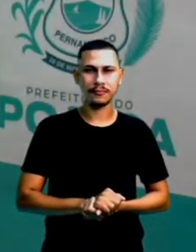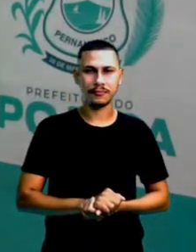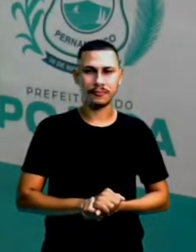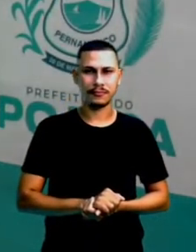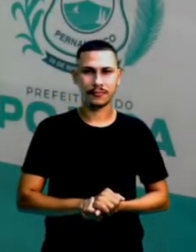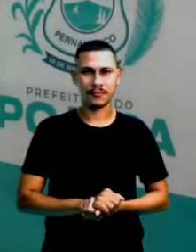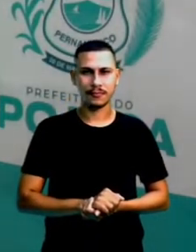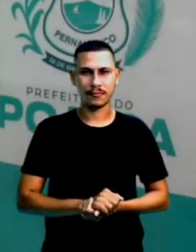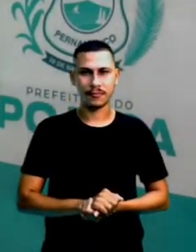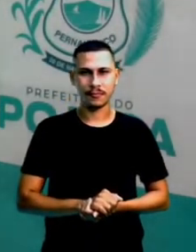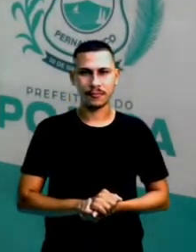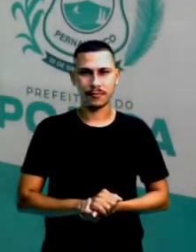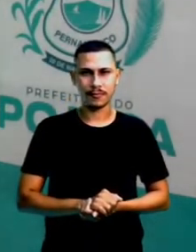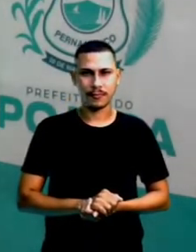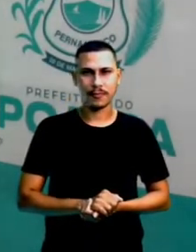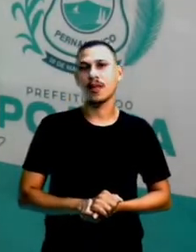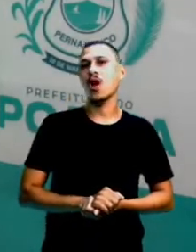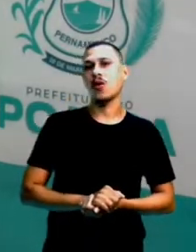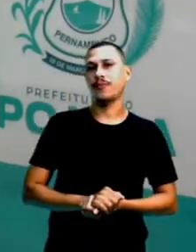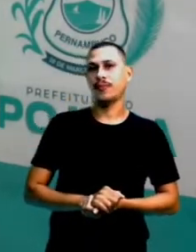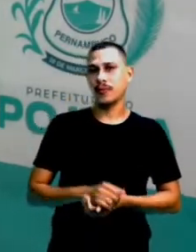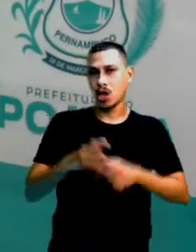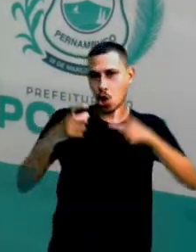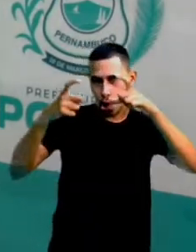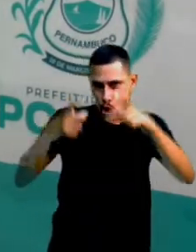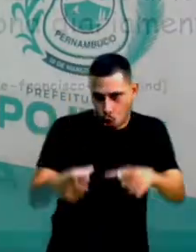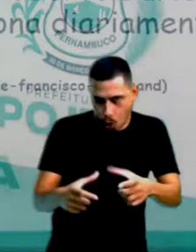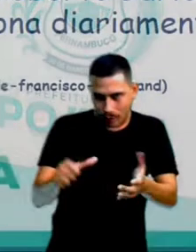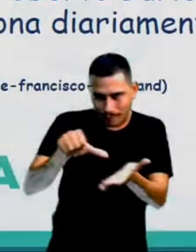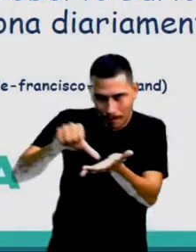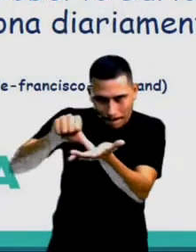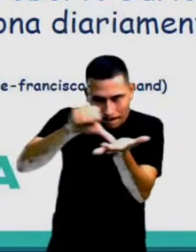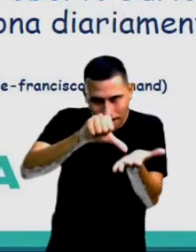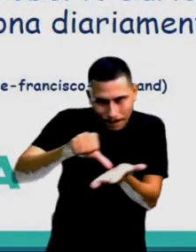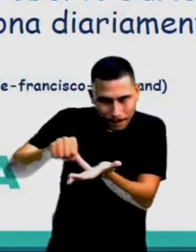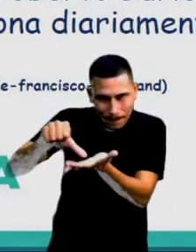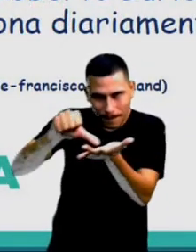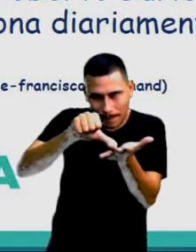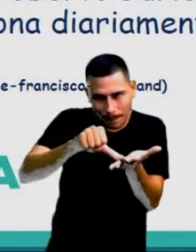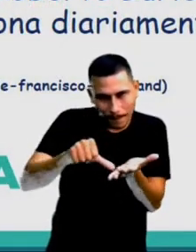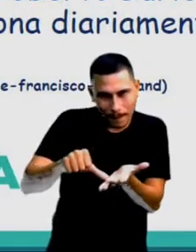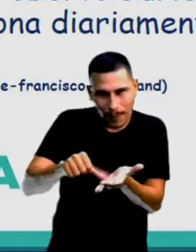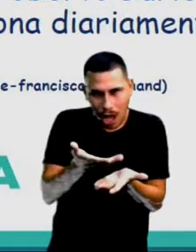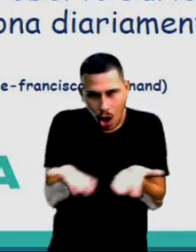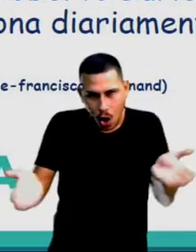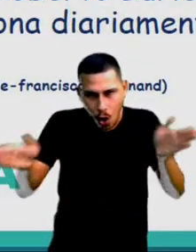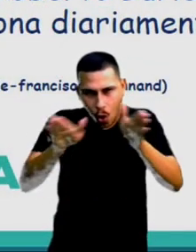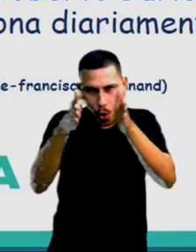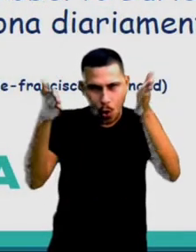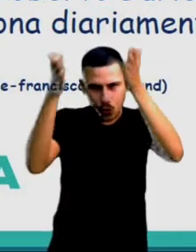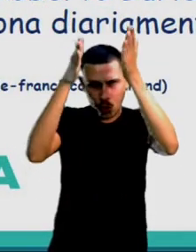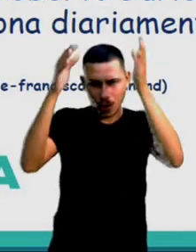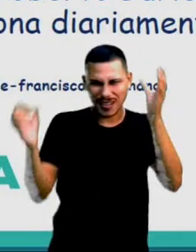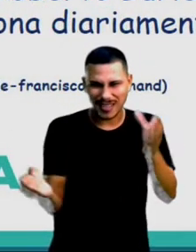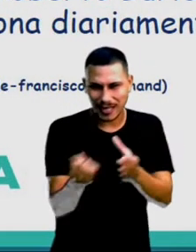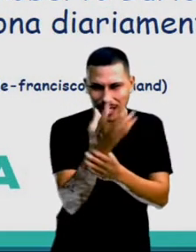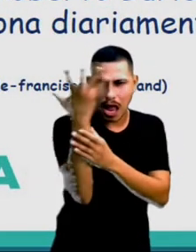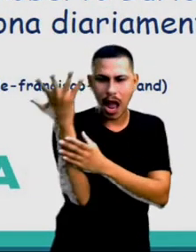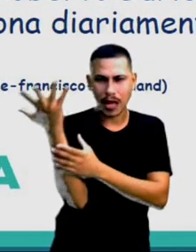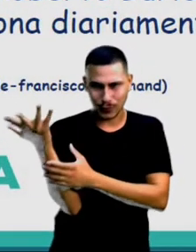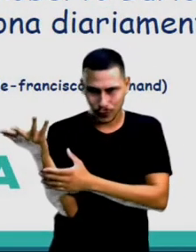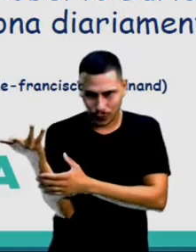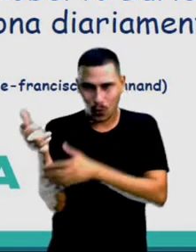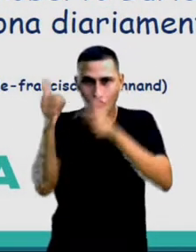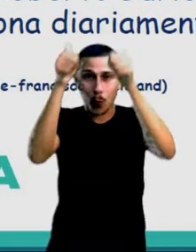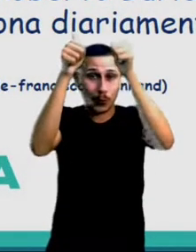E o Parque das Esculturas de Francisco Brenan, vamos ver o que é, né? É composto por obras do